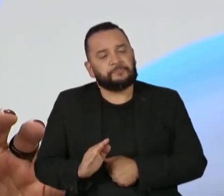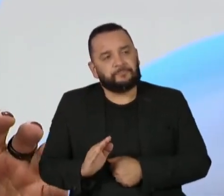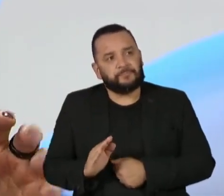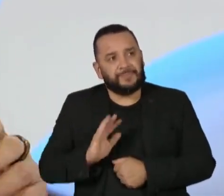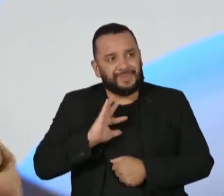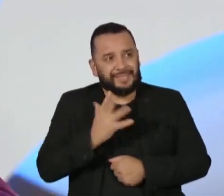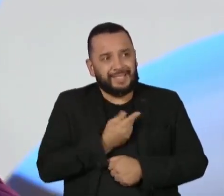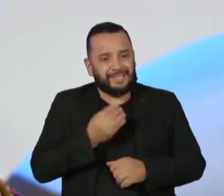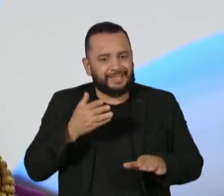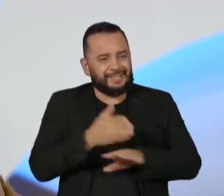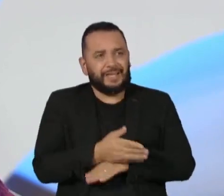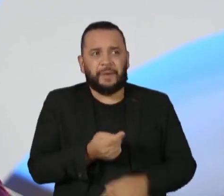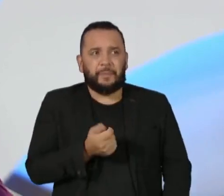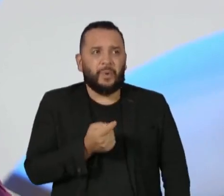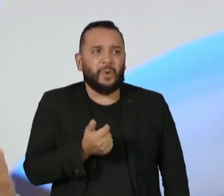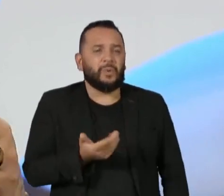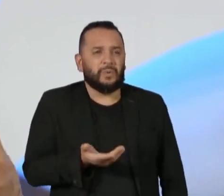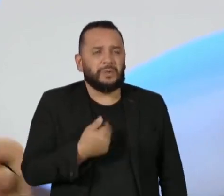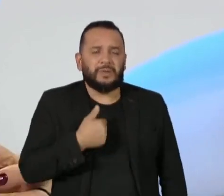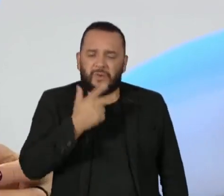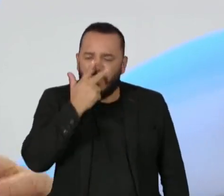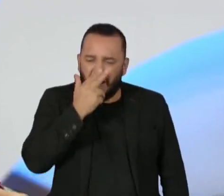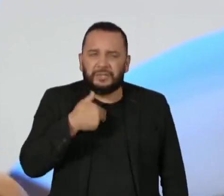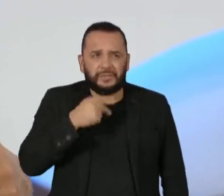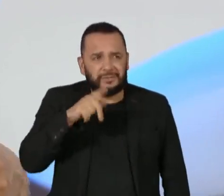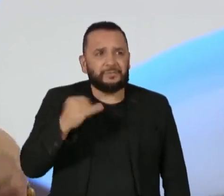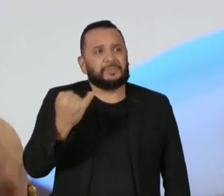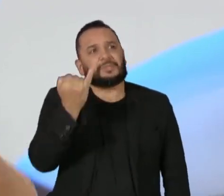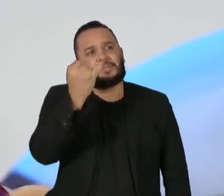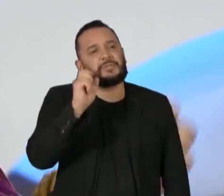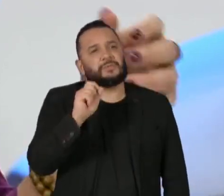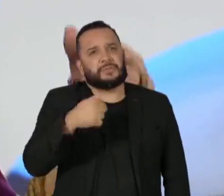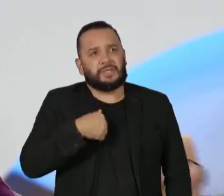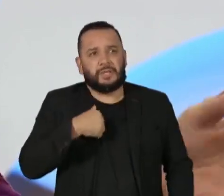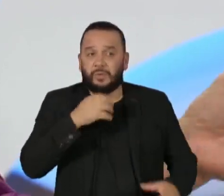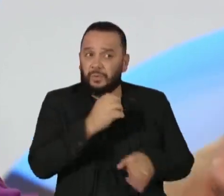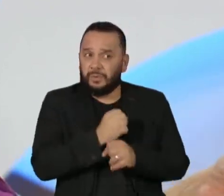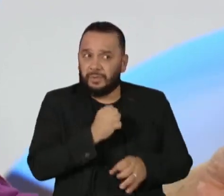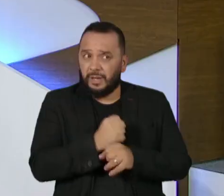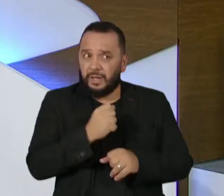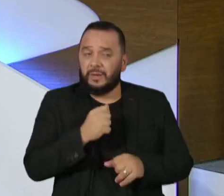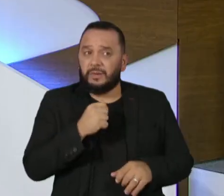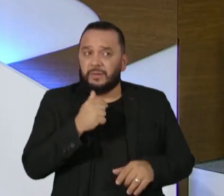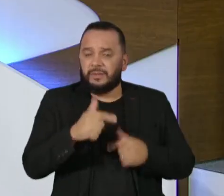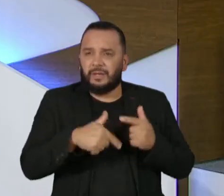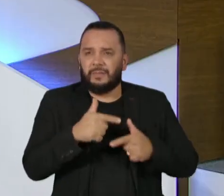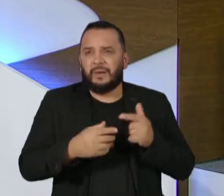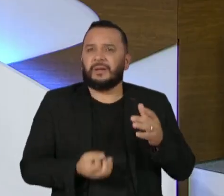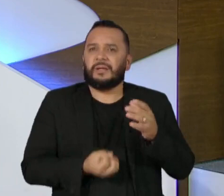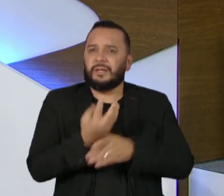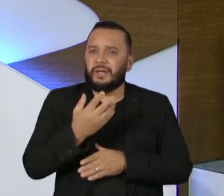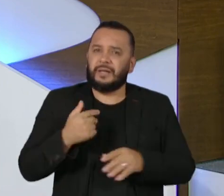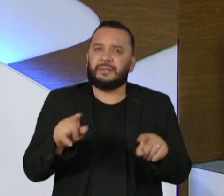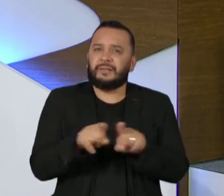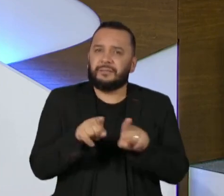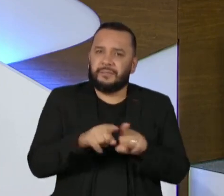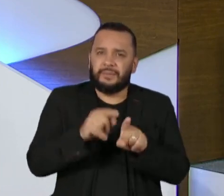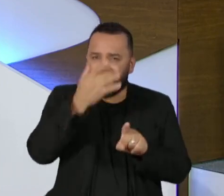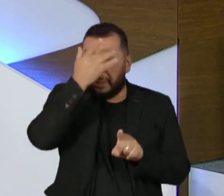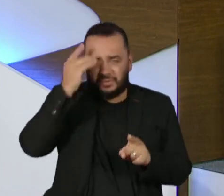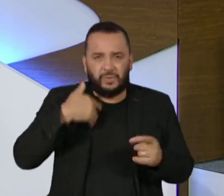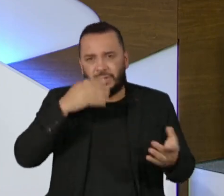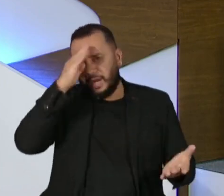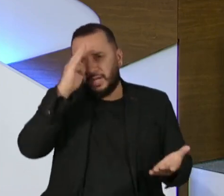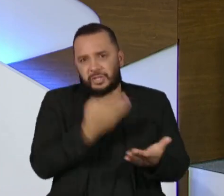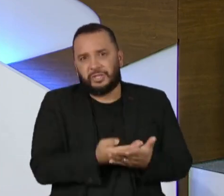pequeno. Eu acho significativo a quantidade de empregos criados, quantidade de gente que aposta naquele espaço